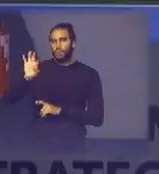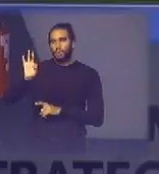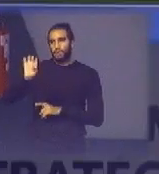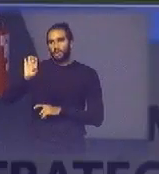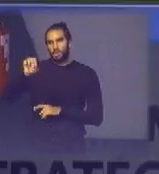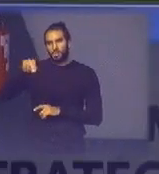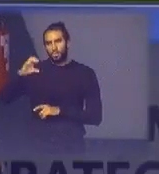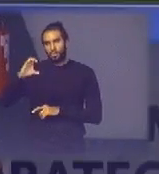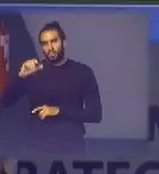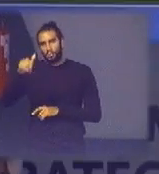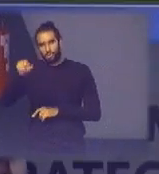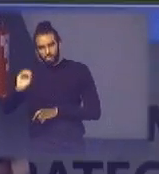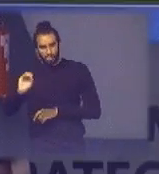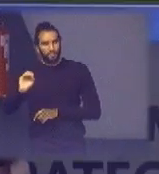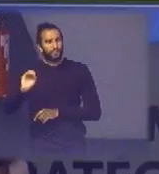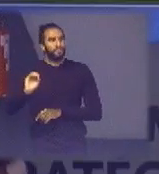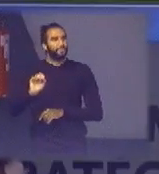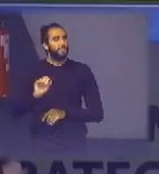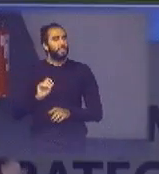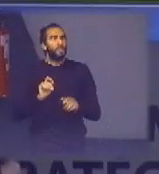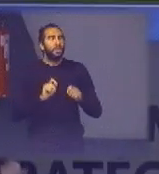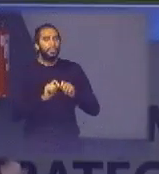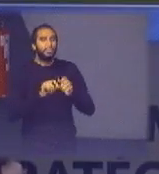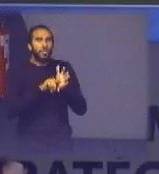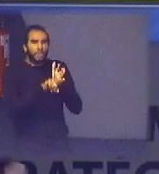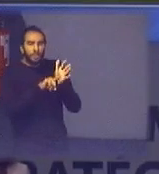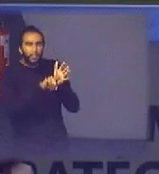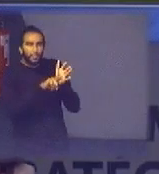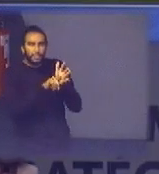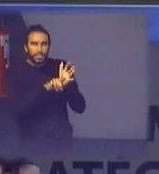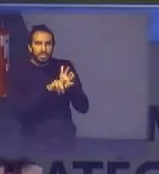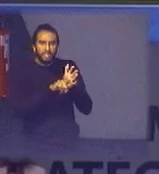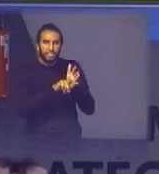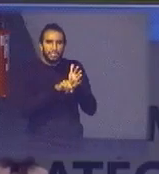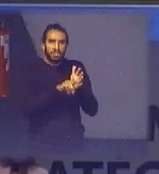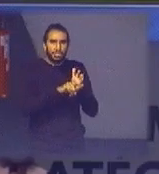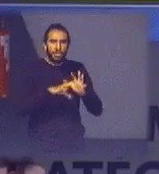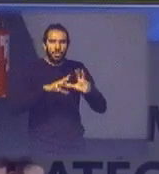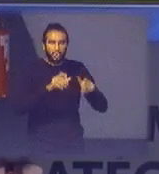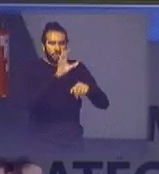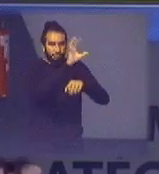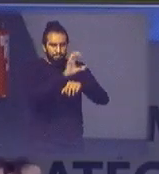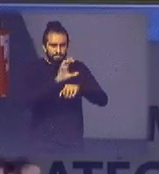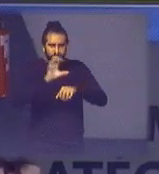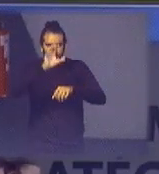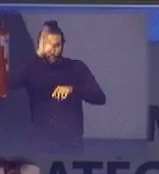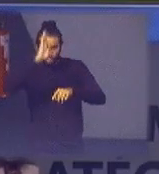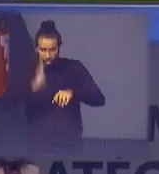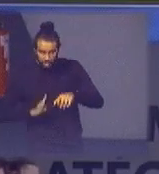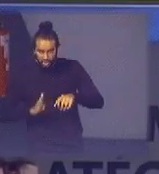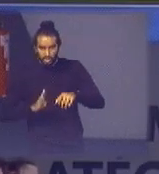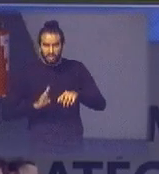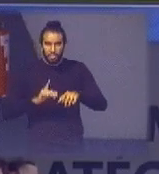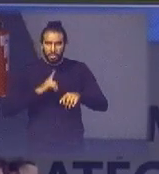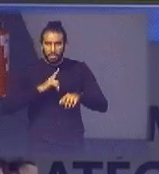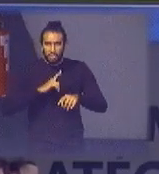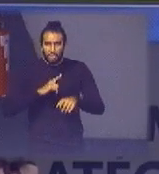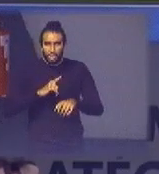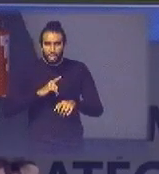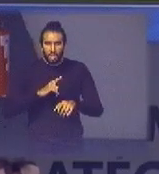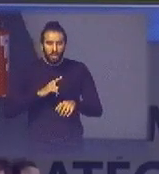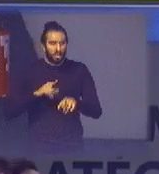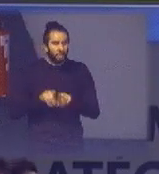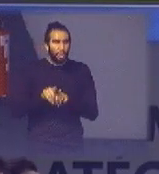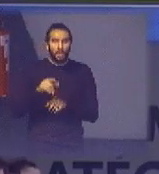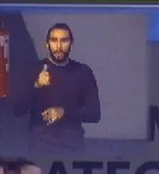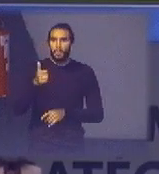voltar um pouquinho a gente fez uma pesquisa a gente conseguiu pegar todos os estados brasileiros e mil e quatro respondentes a